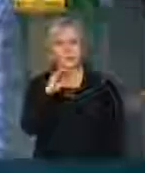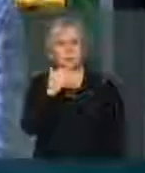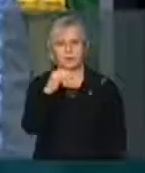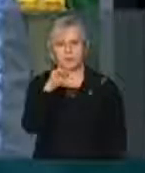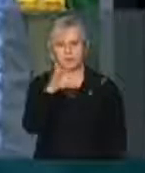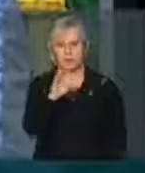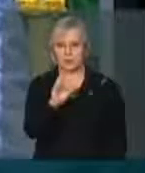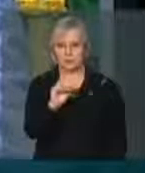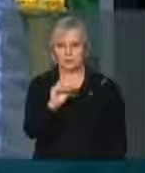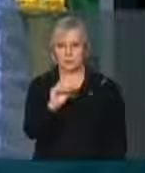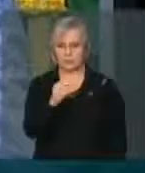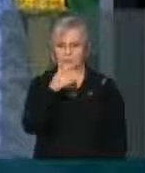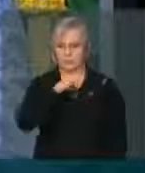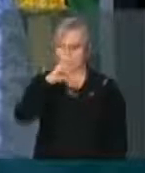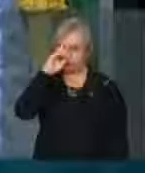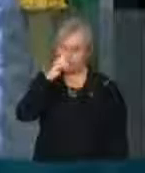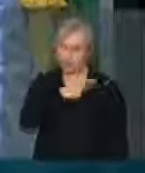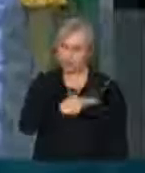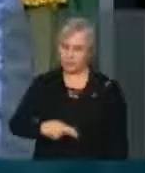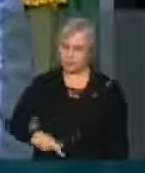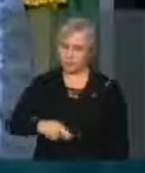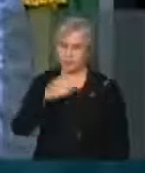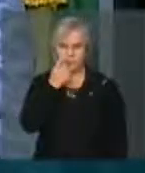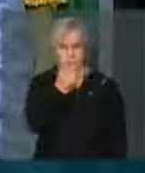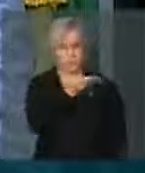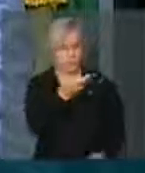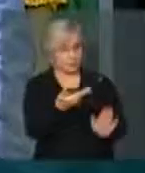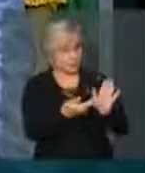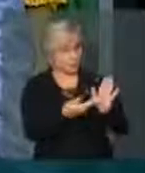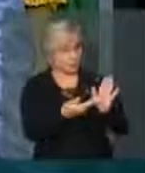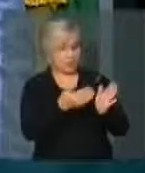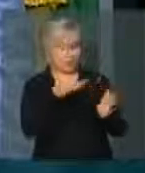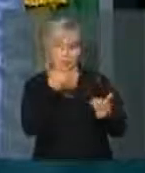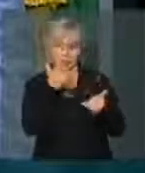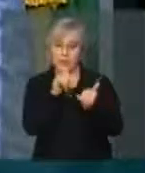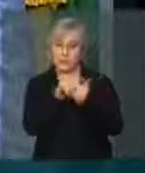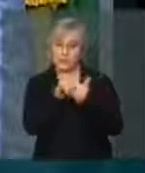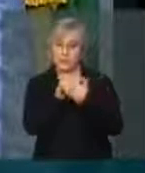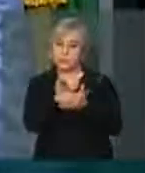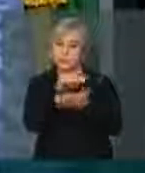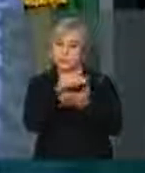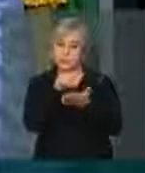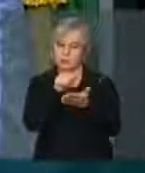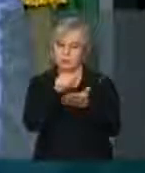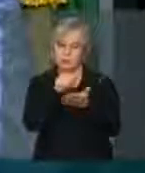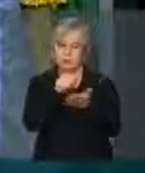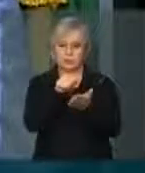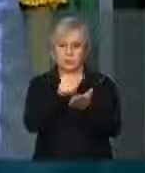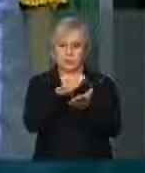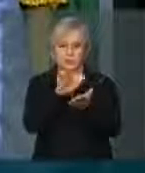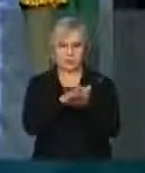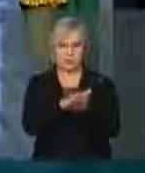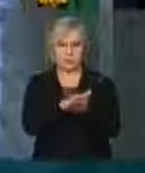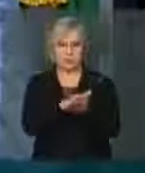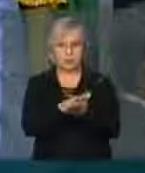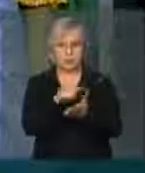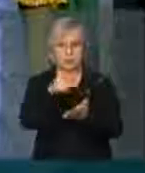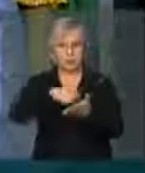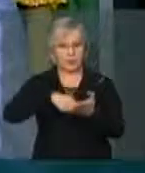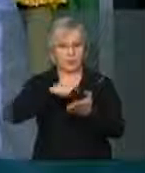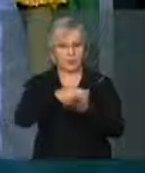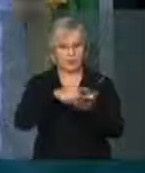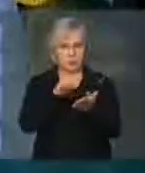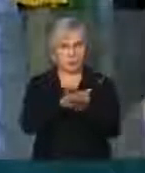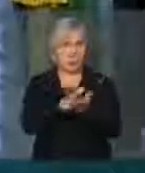nada mais justo do que essa nitidia para multas. Mas é pouco. O que nós